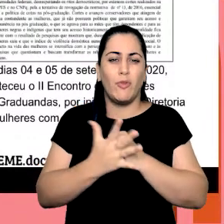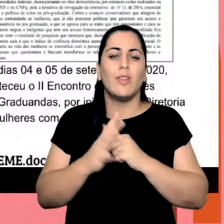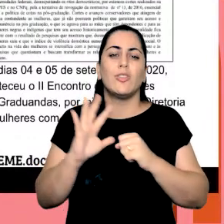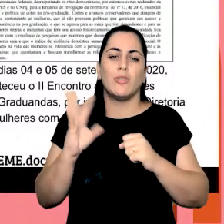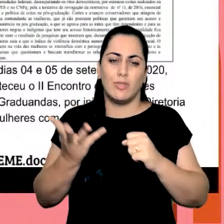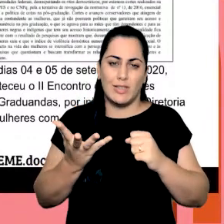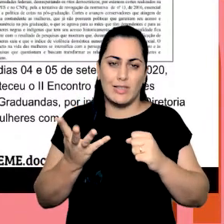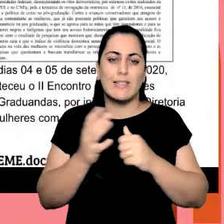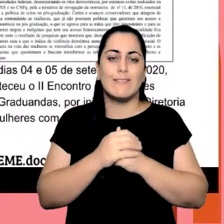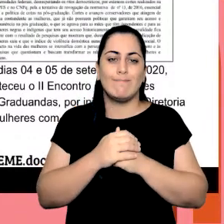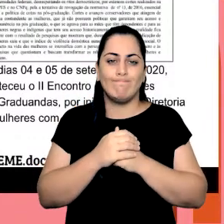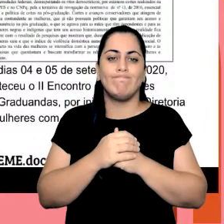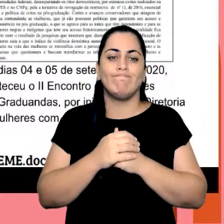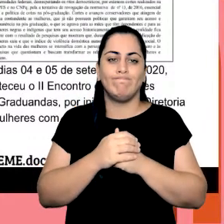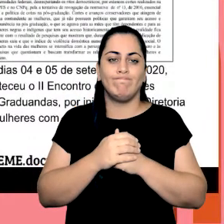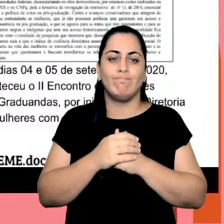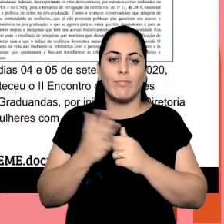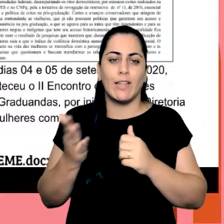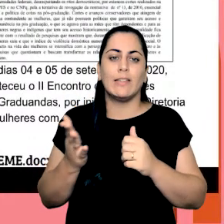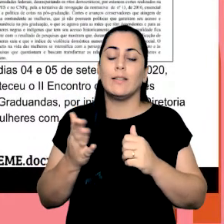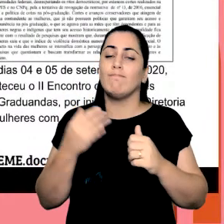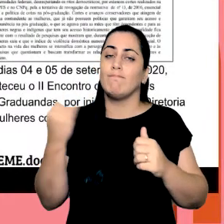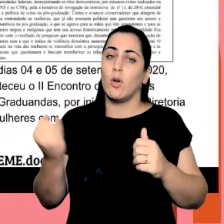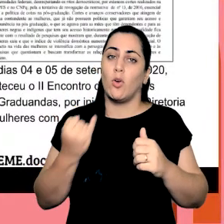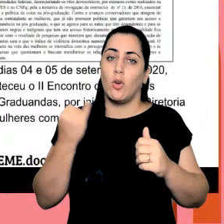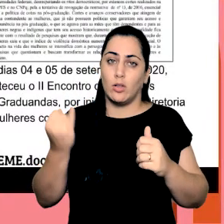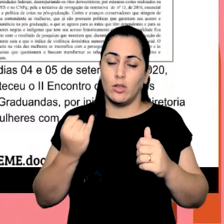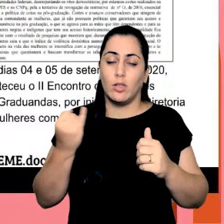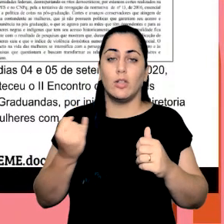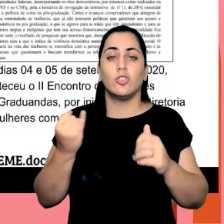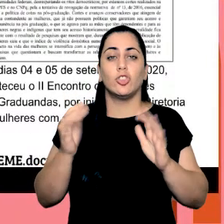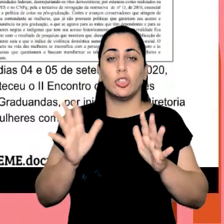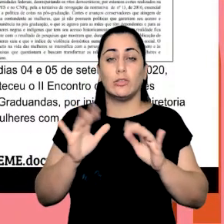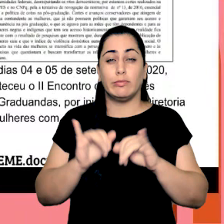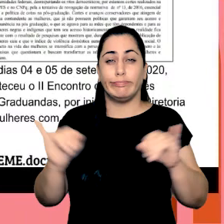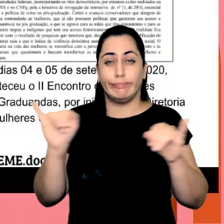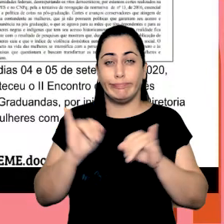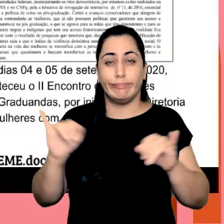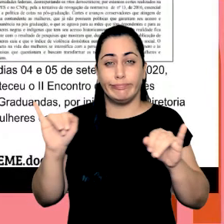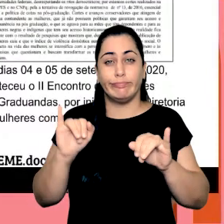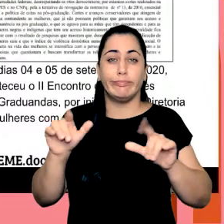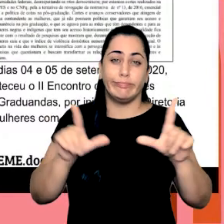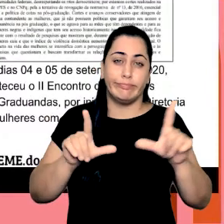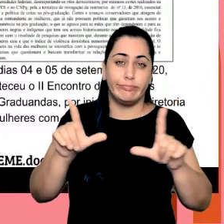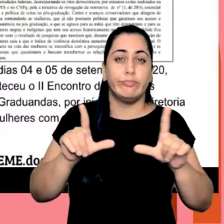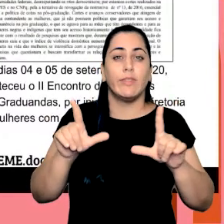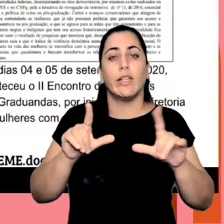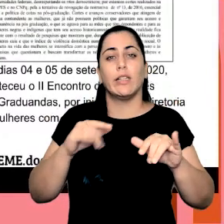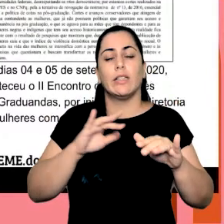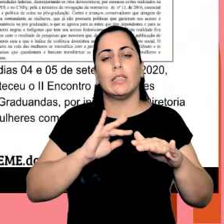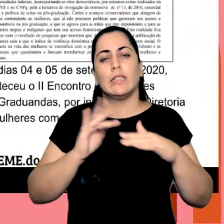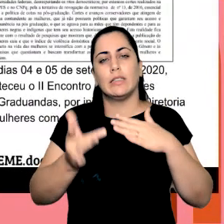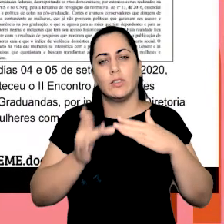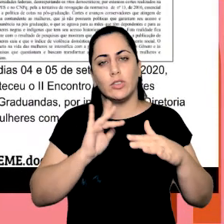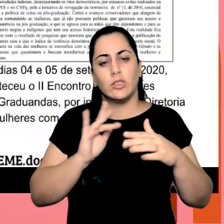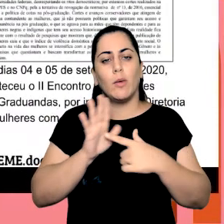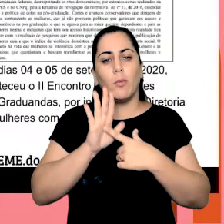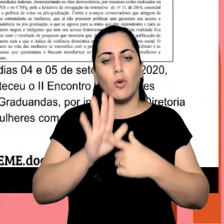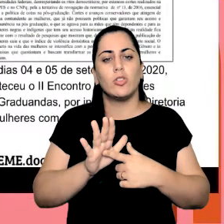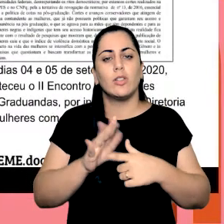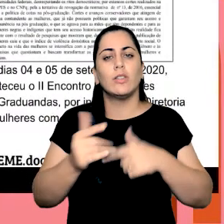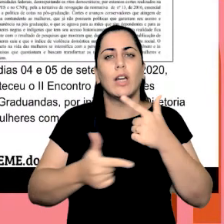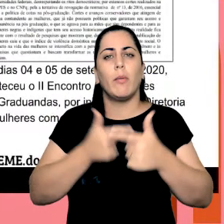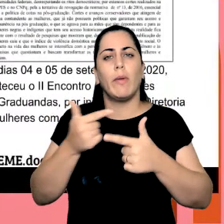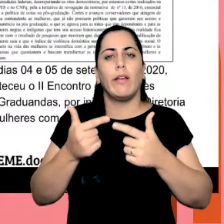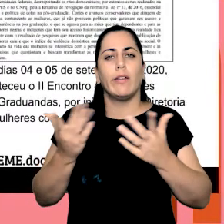aconteceu foram casos muito importantes que a gente teve divulgados nas mídias e em relação também a precarização do trabalho